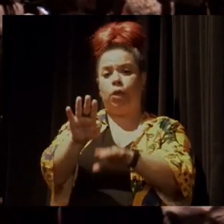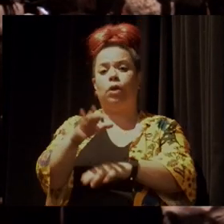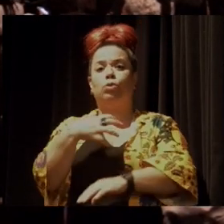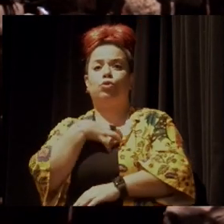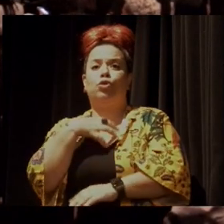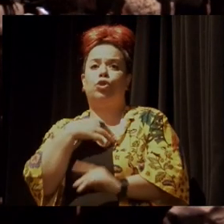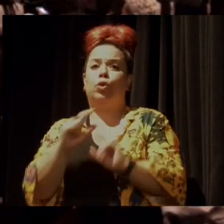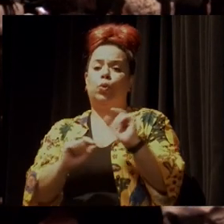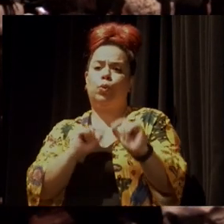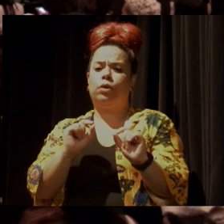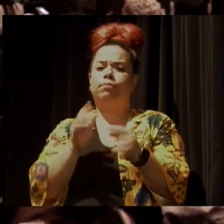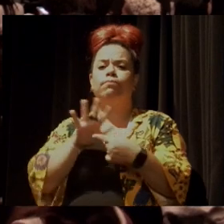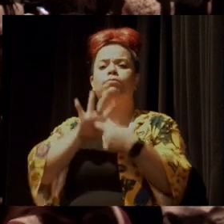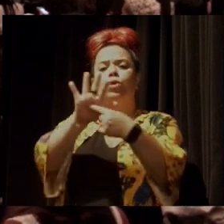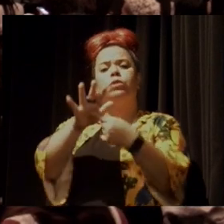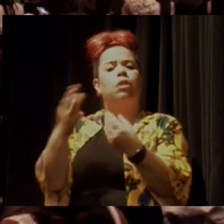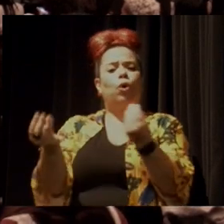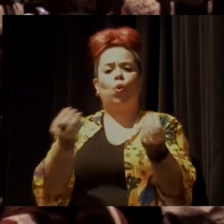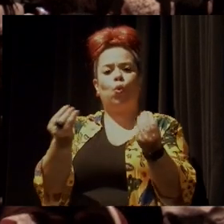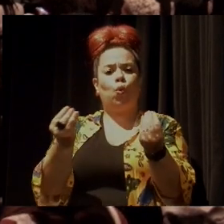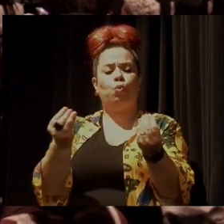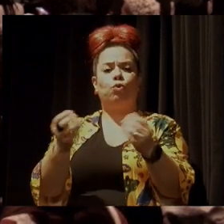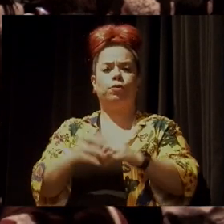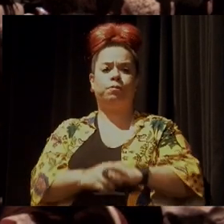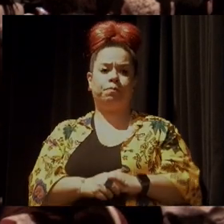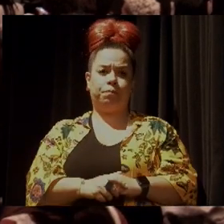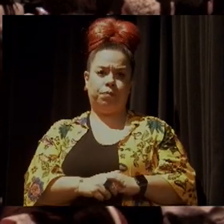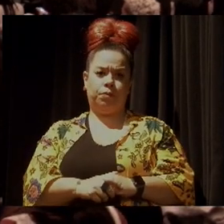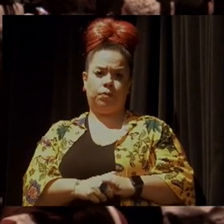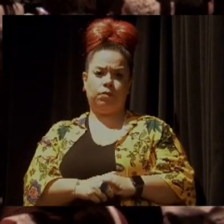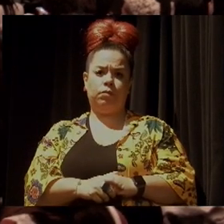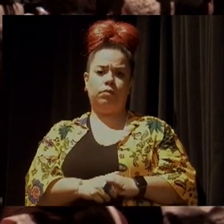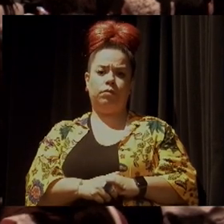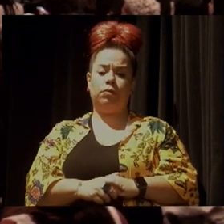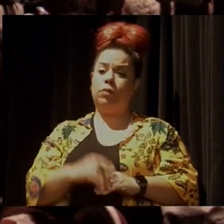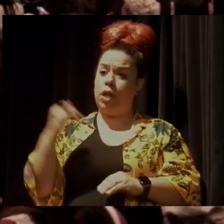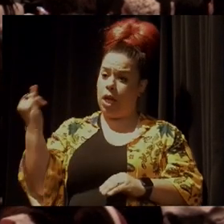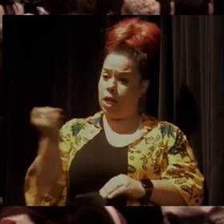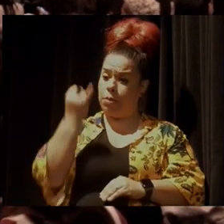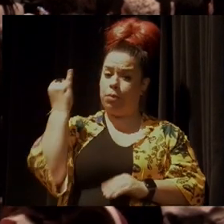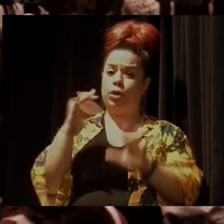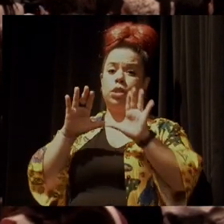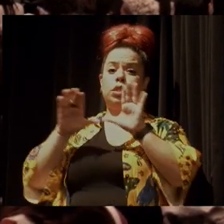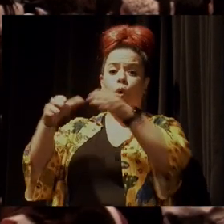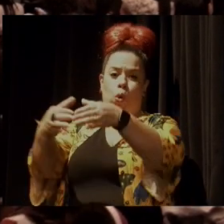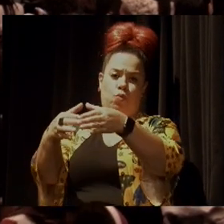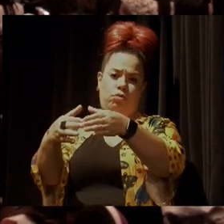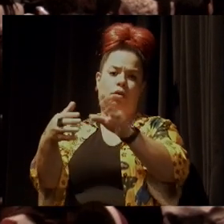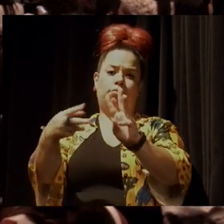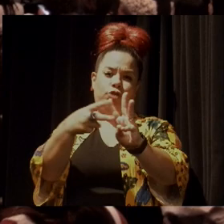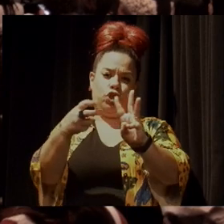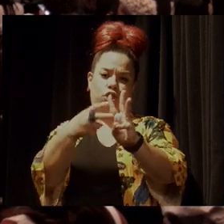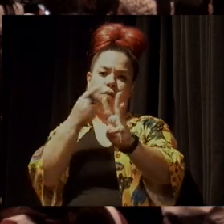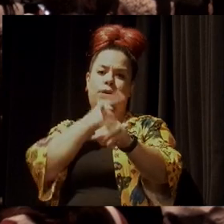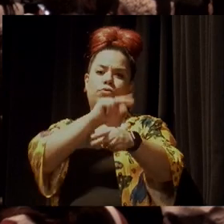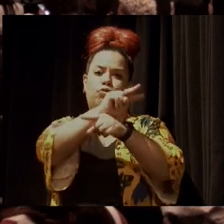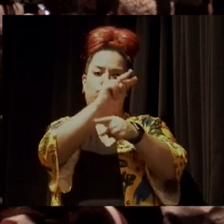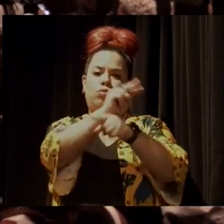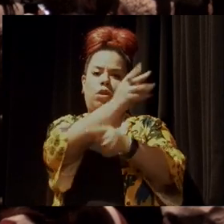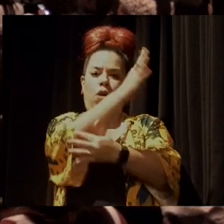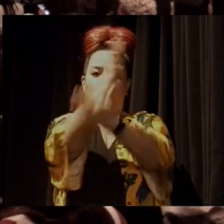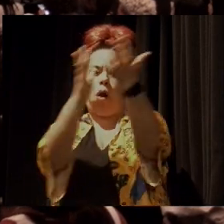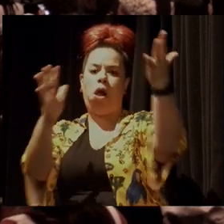demonstrar um pouco essa importância dessas comunidades para a conservação da floresta.